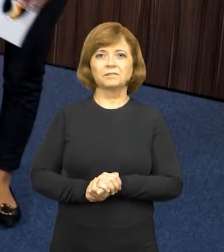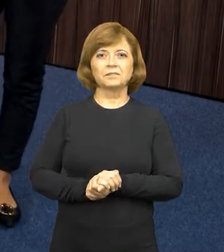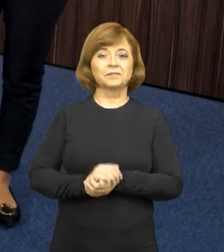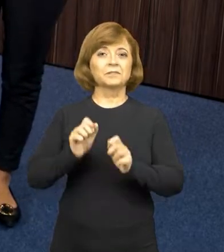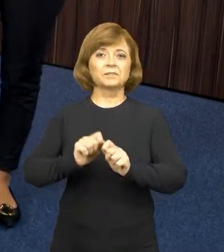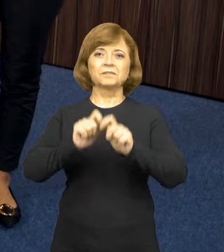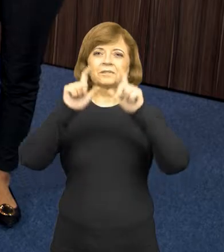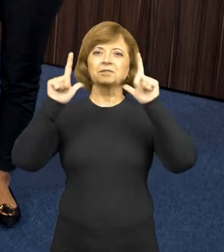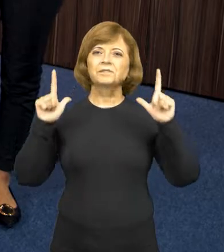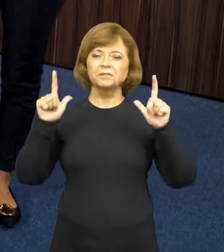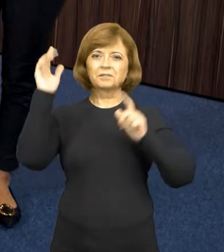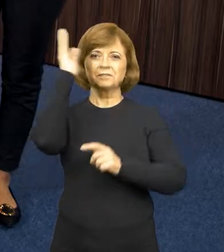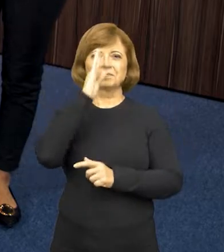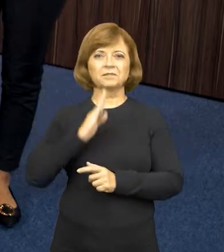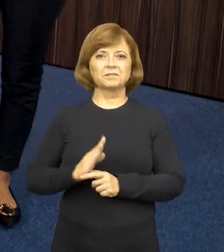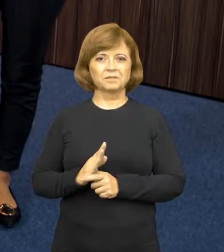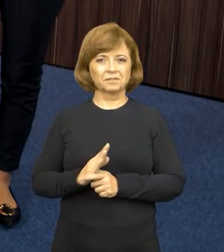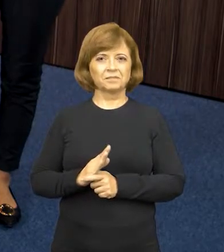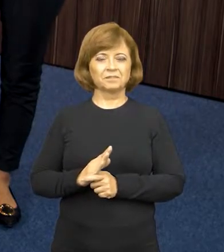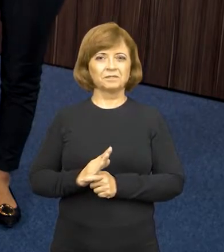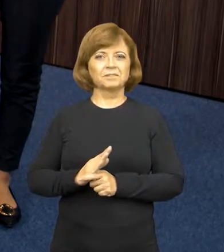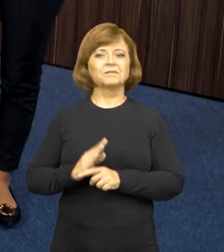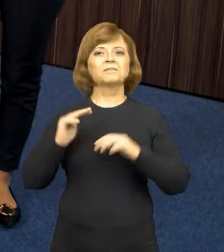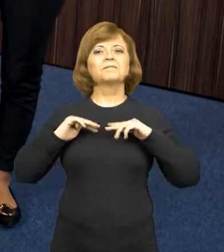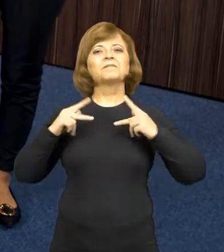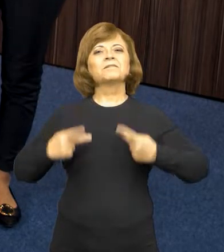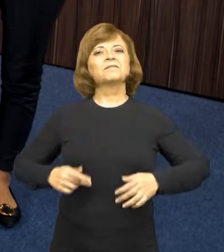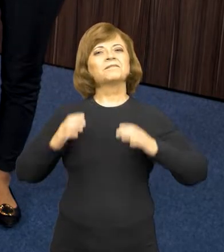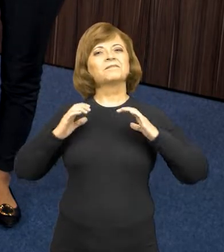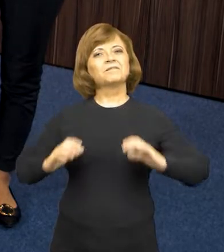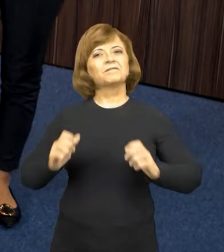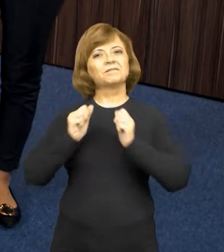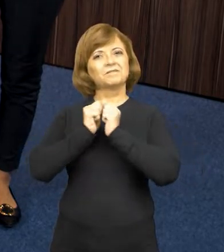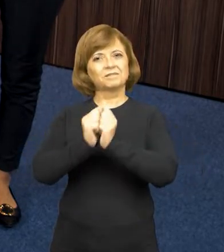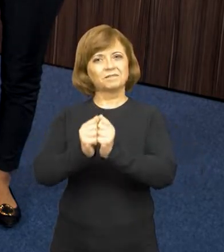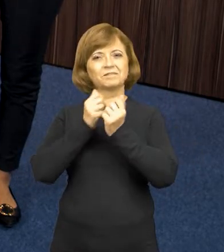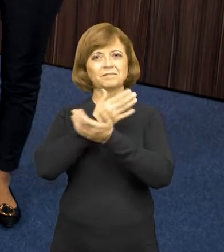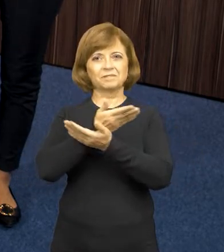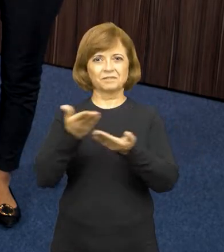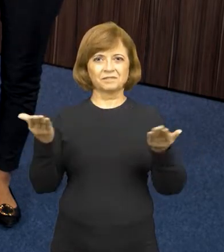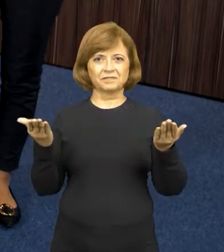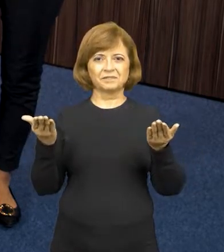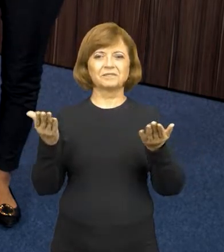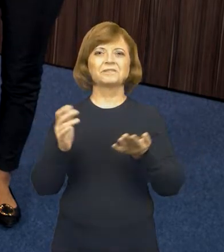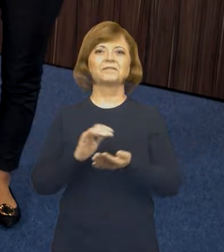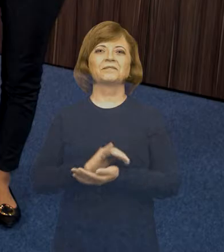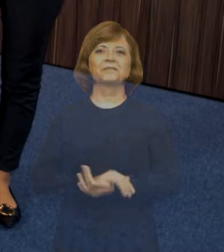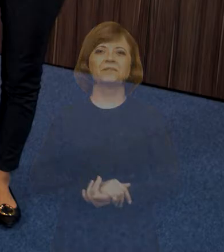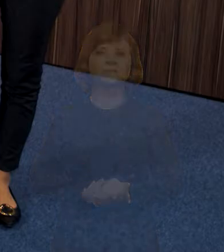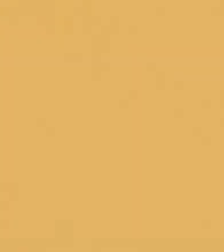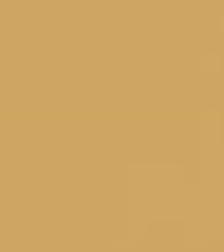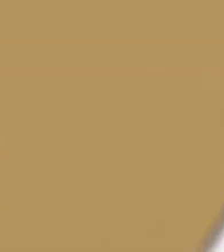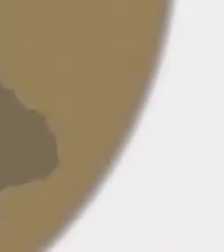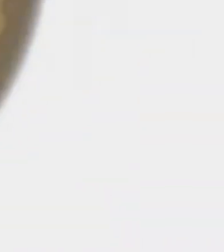Está no ar para todo o Brasil, MP Cidadão. É o Ministério Público mais perto de você.